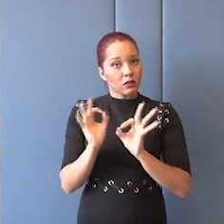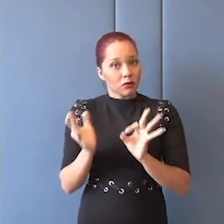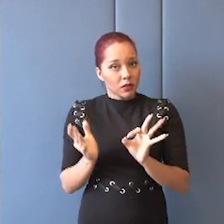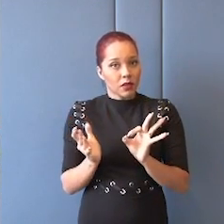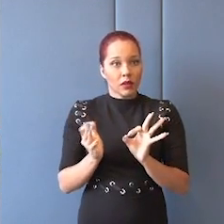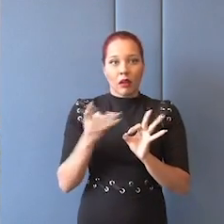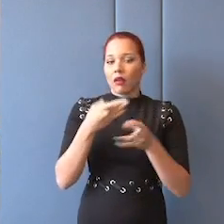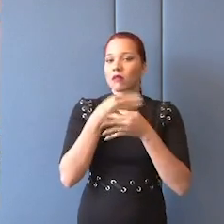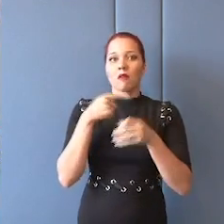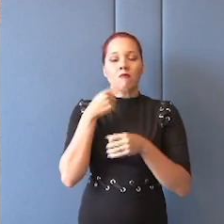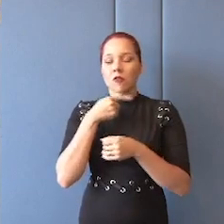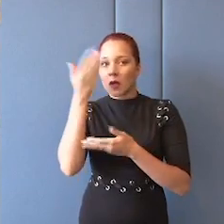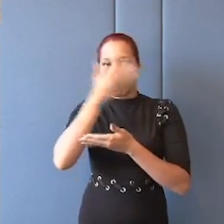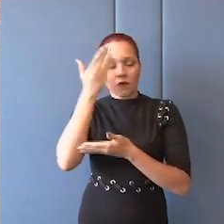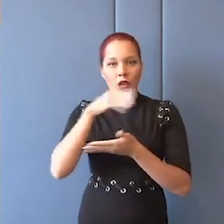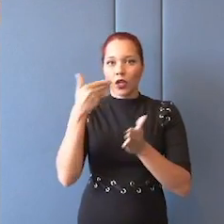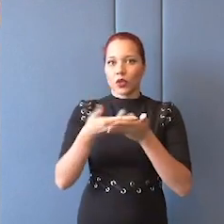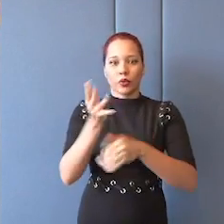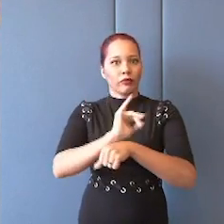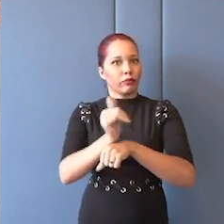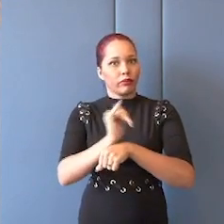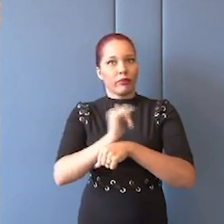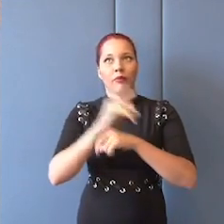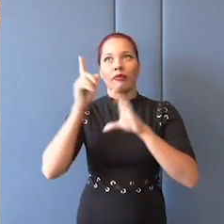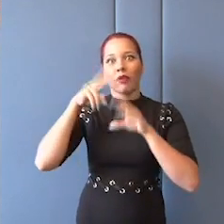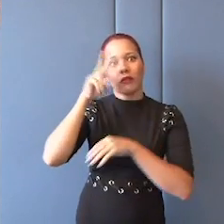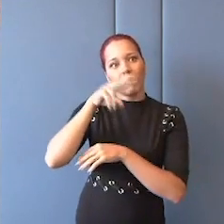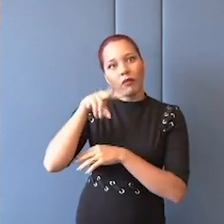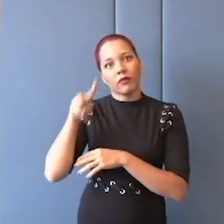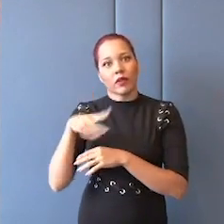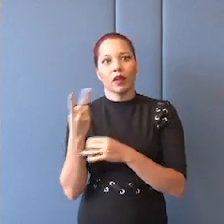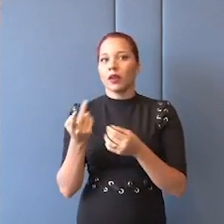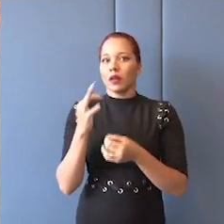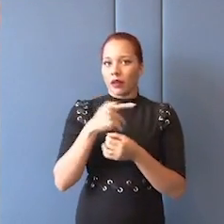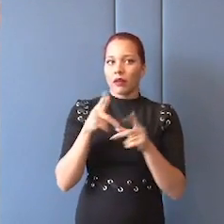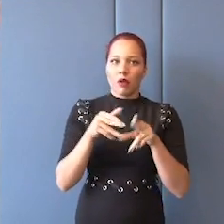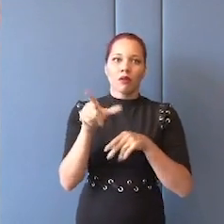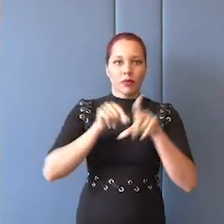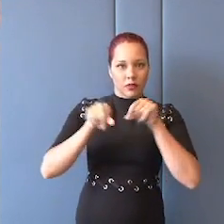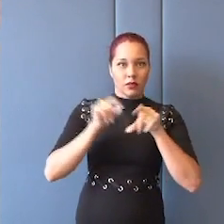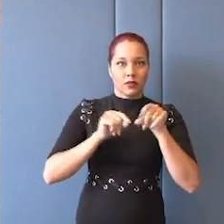e ninguém consegue ver todos os vídeos do YouTube do mundo também, o vídeo também não deixa de ser uma seleção, mas, enfim,